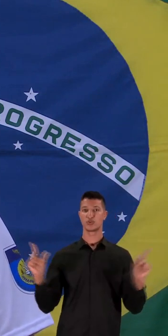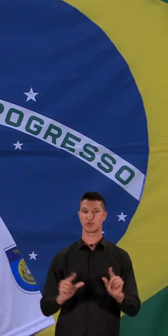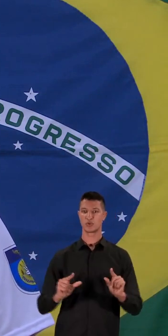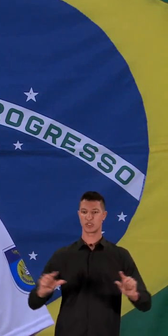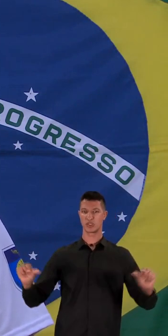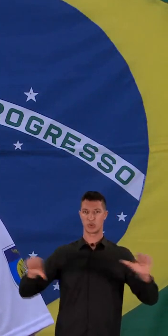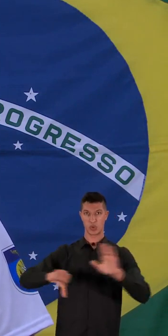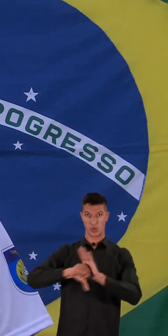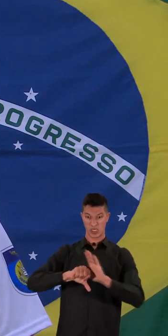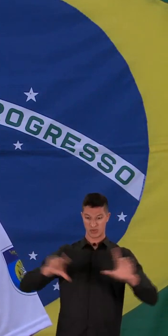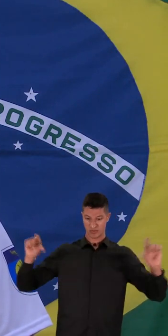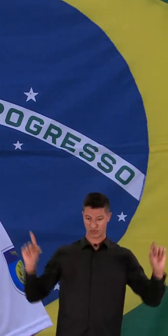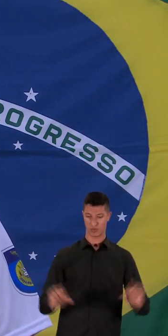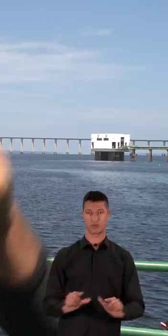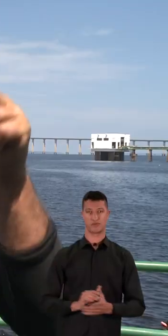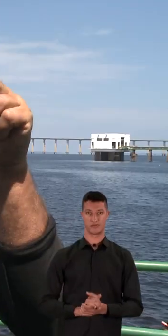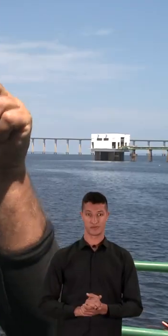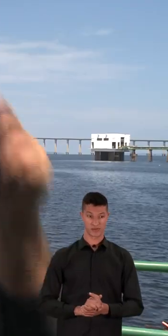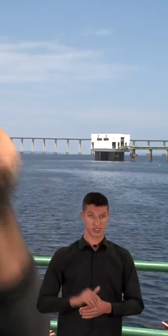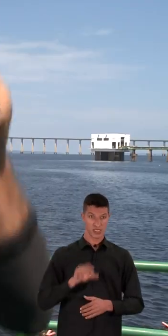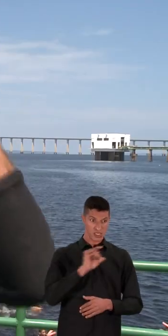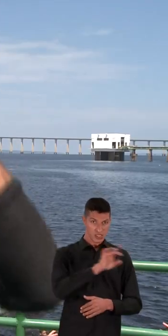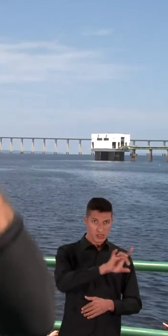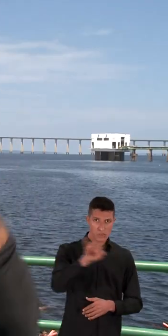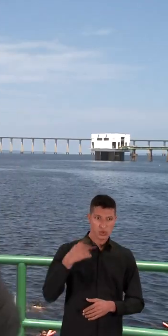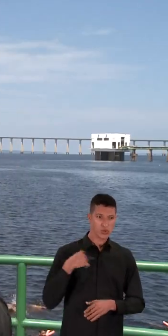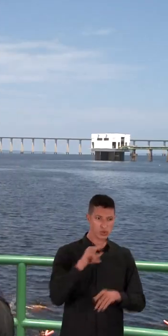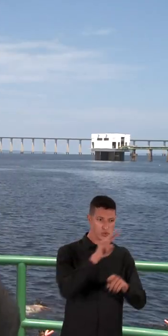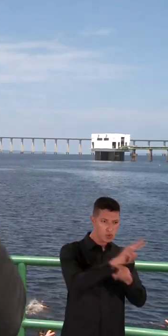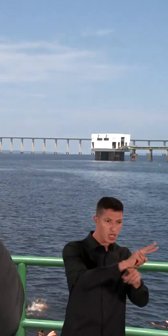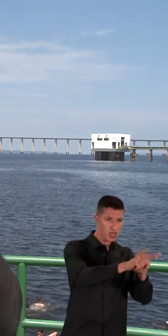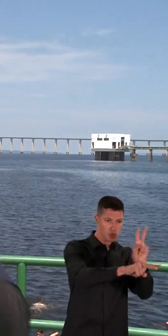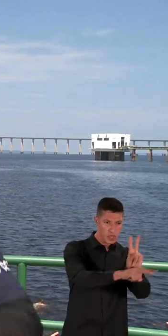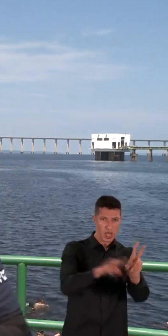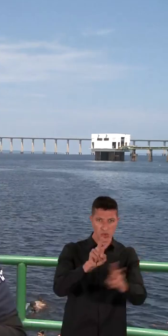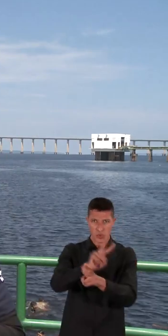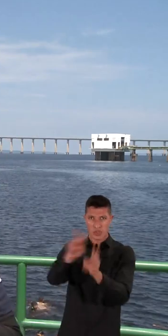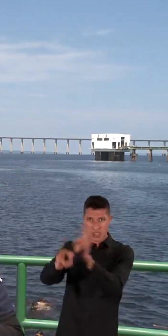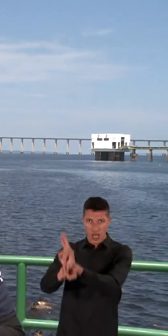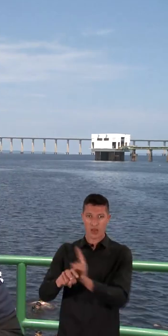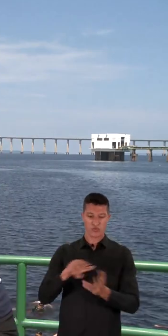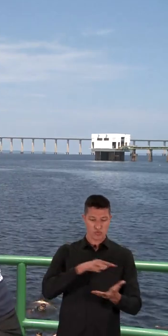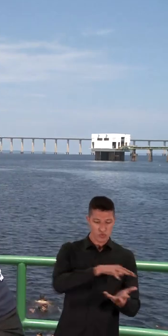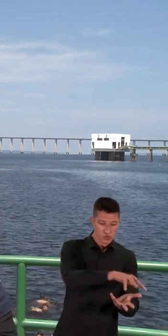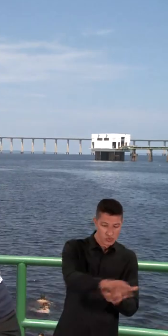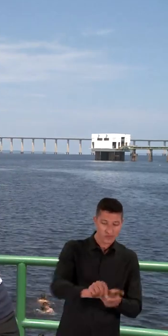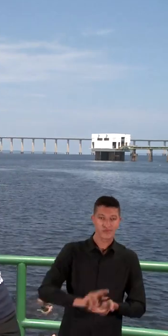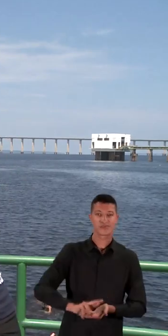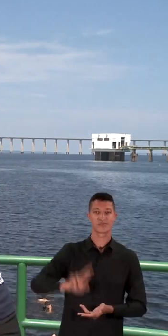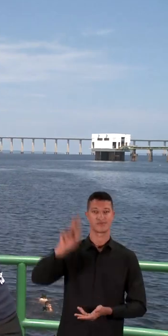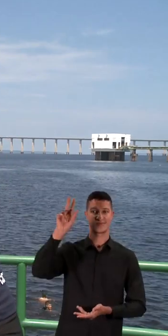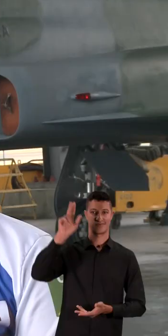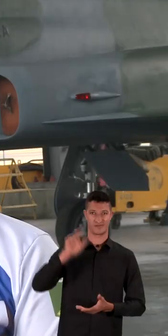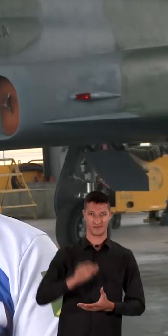diminui a força do crime. Se cada um de nós cuidássemos de uma pessoa, o mundo seria diferente.